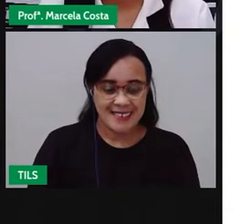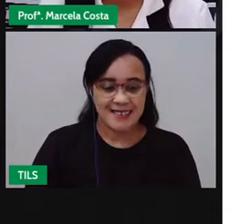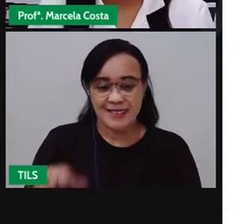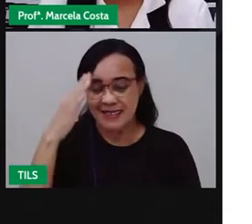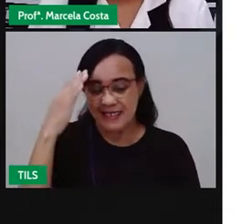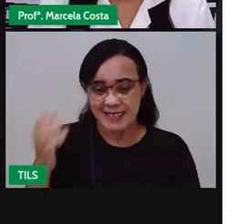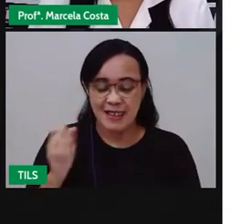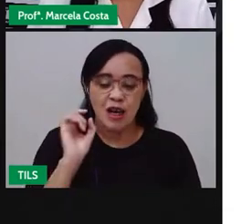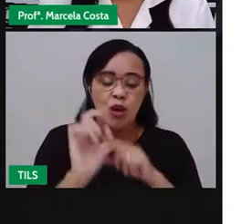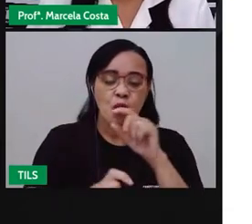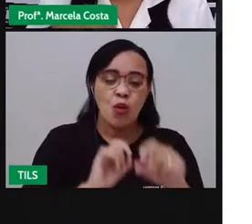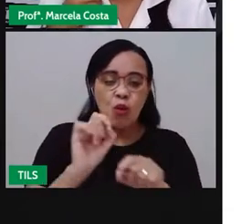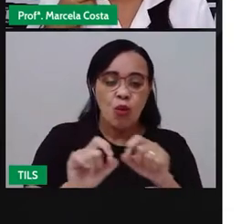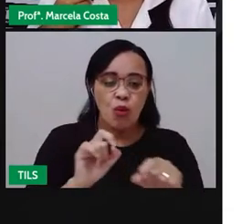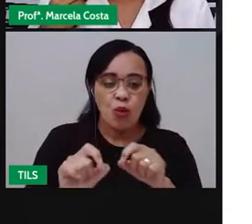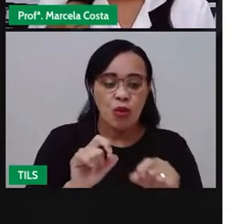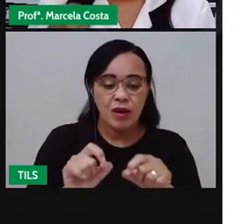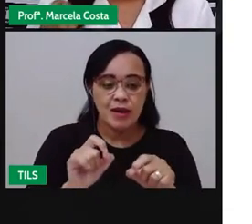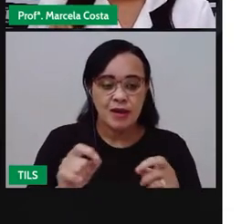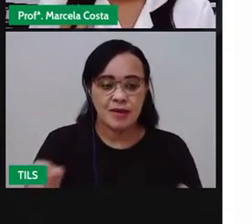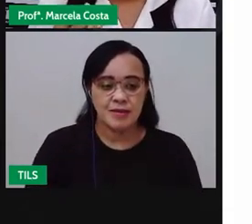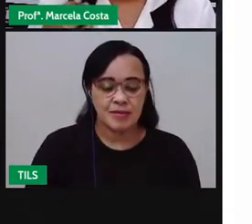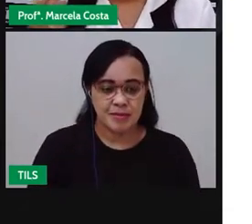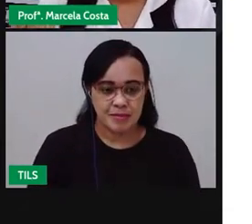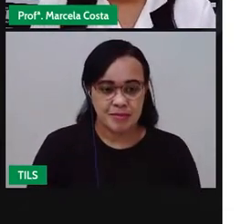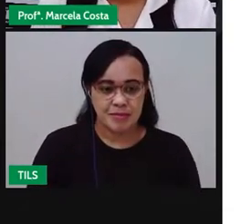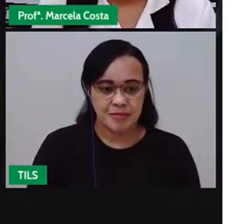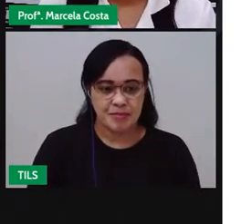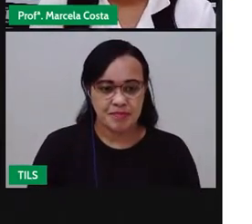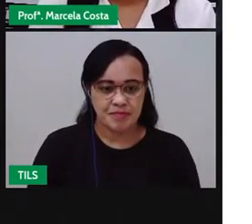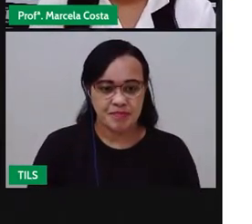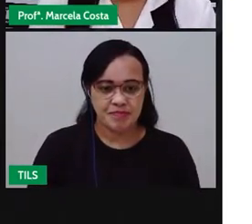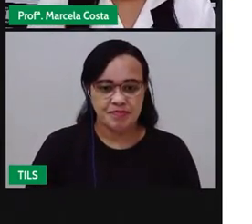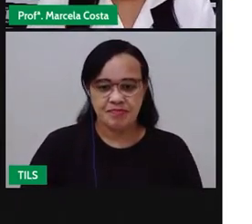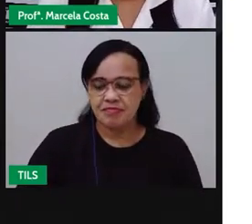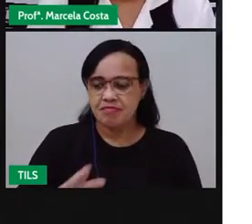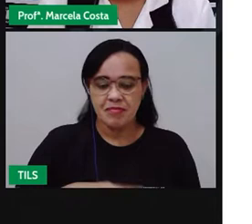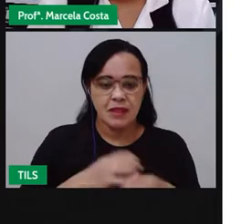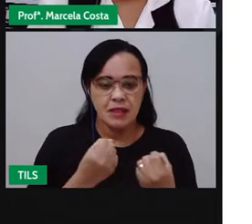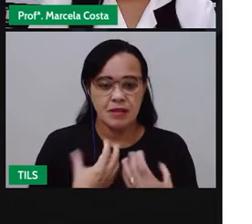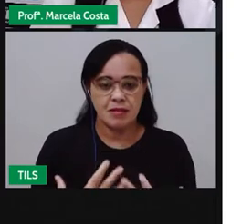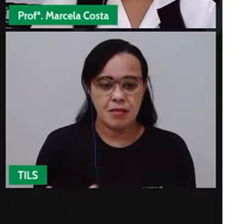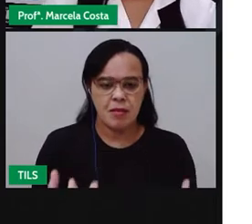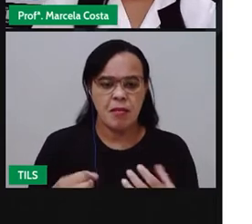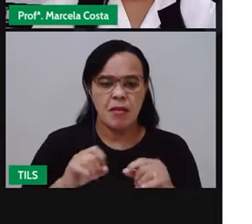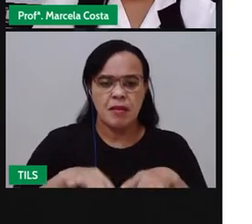vegetação que predomina aí nessa região?